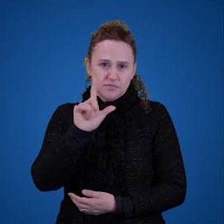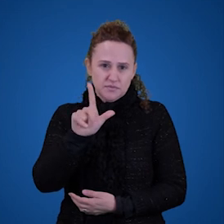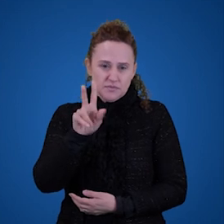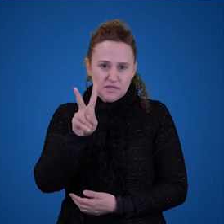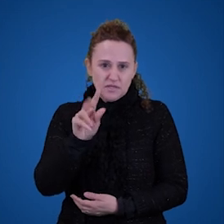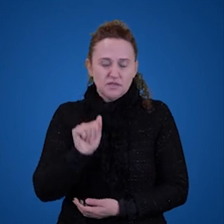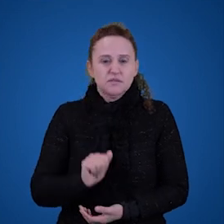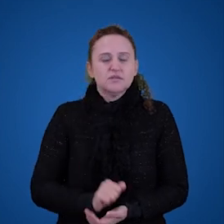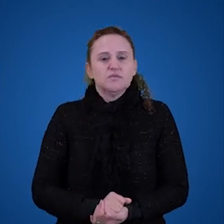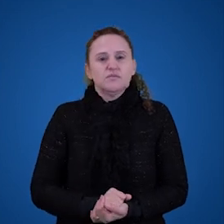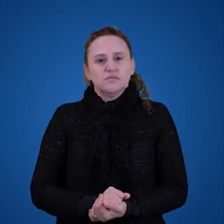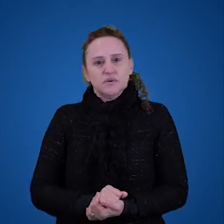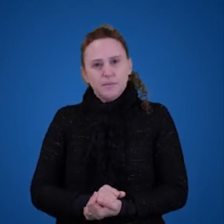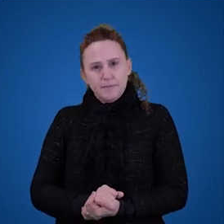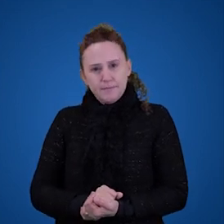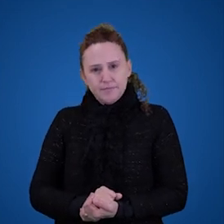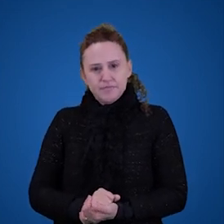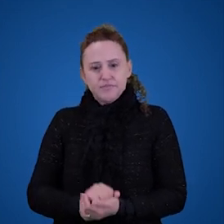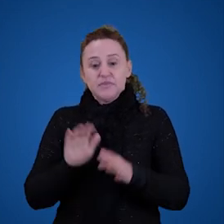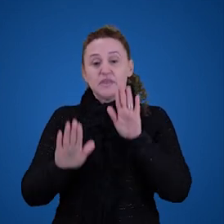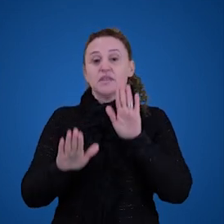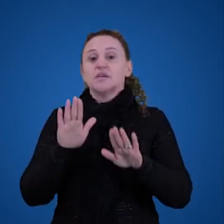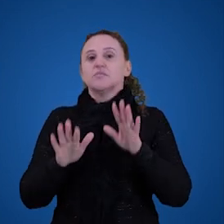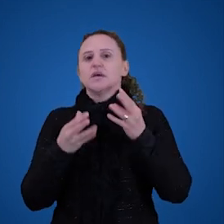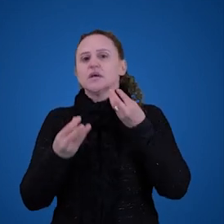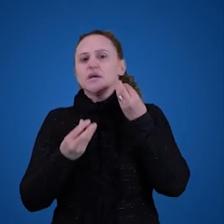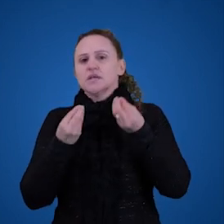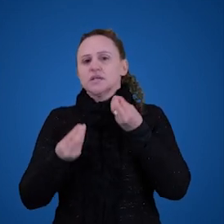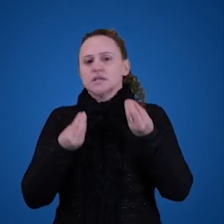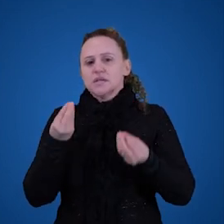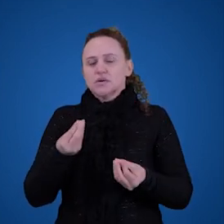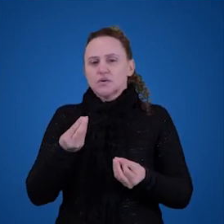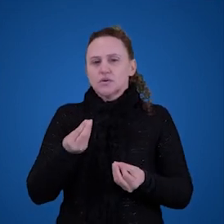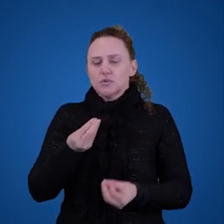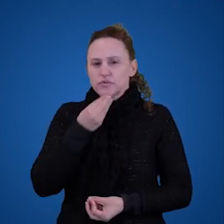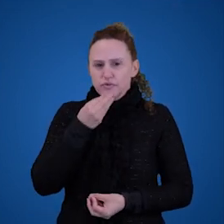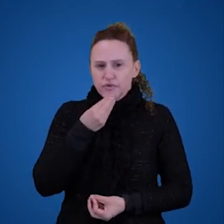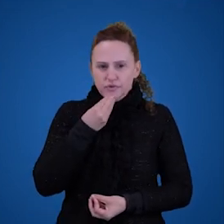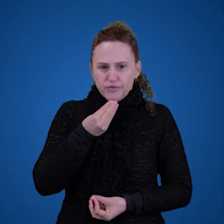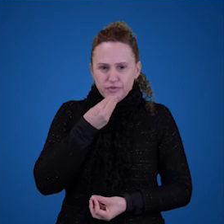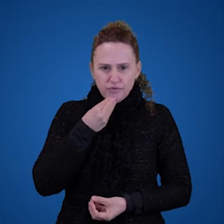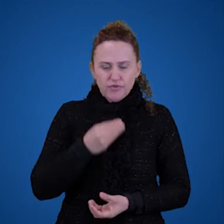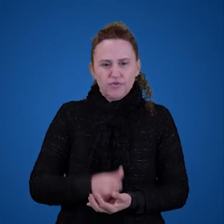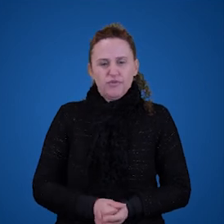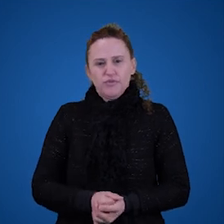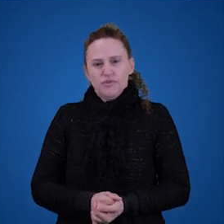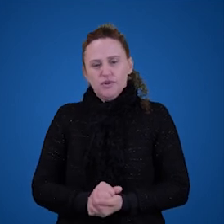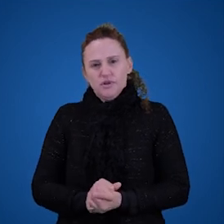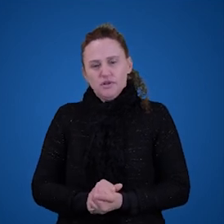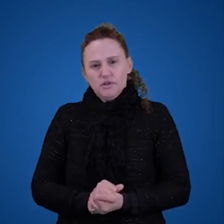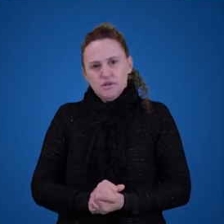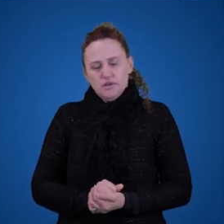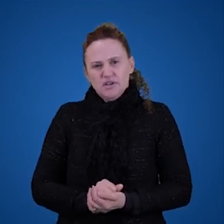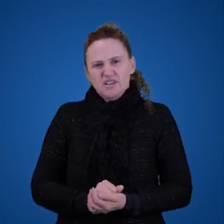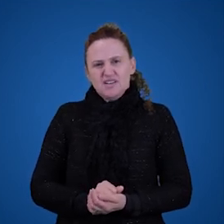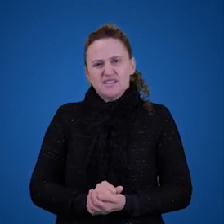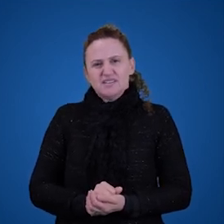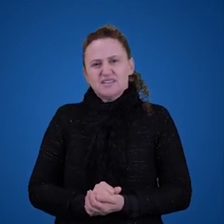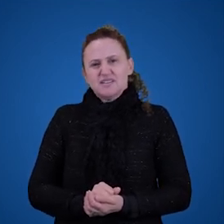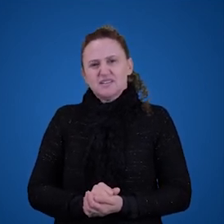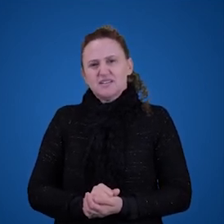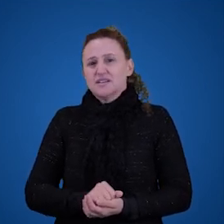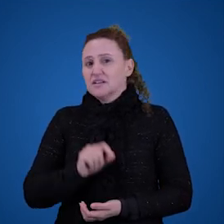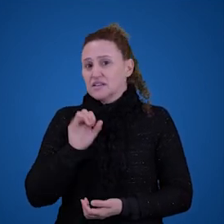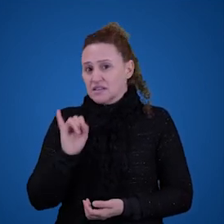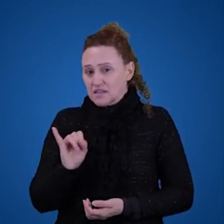contingente depende do como o mundo funciona nesse caso depende das próprias escolhas do Fernando Pessoa então não parece ser